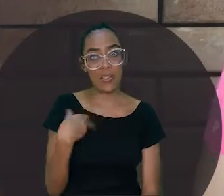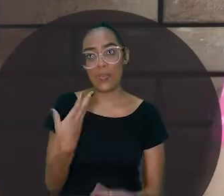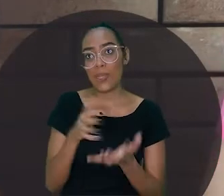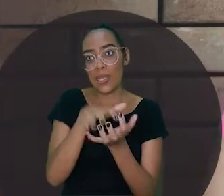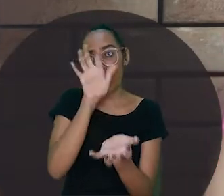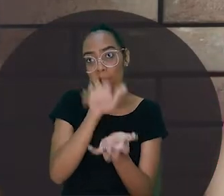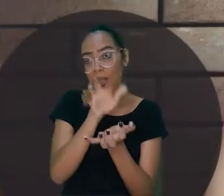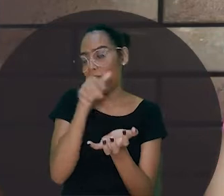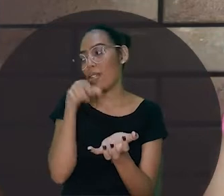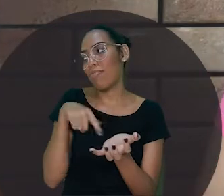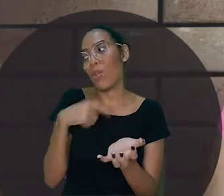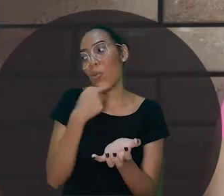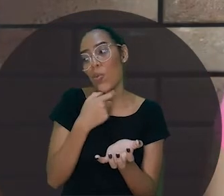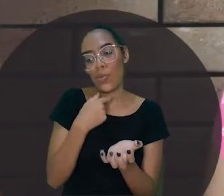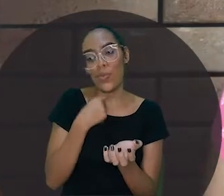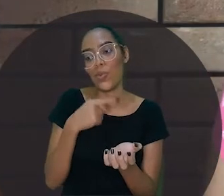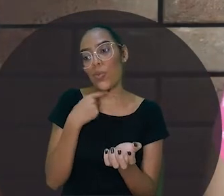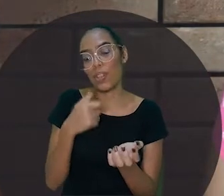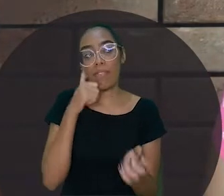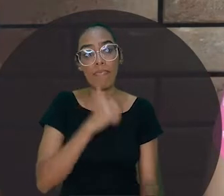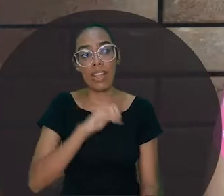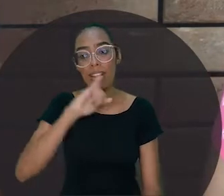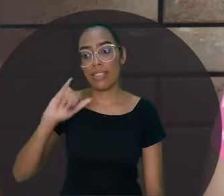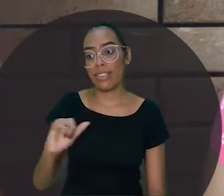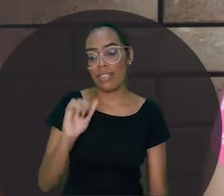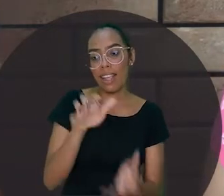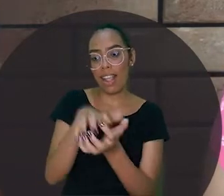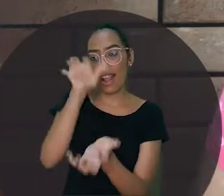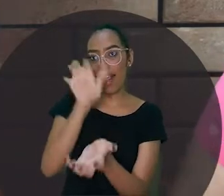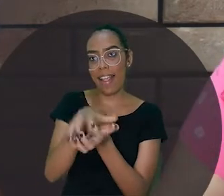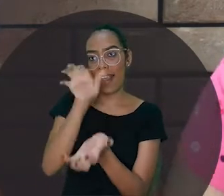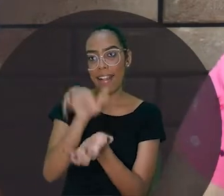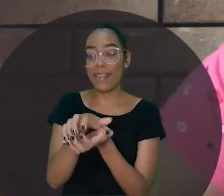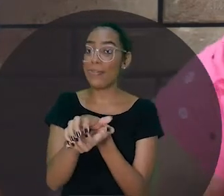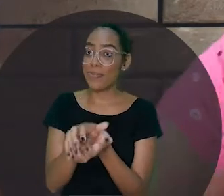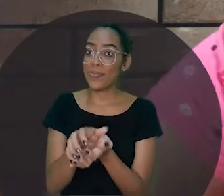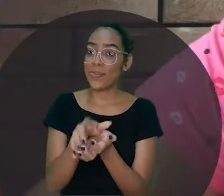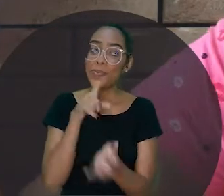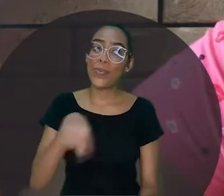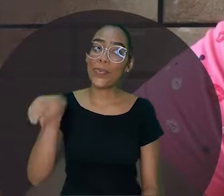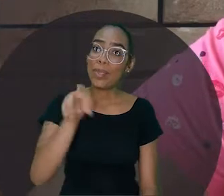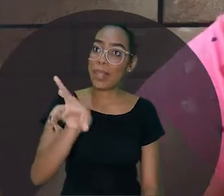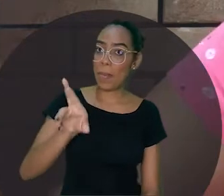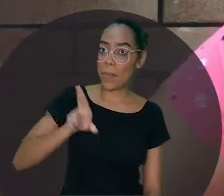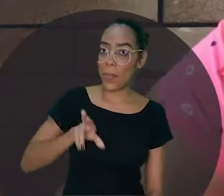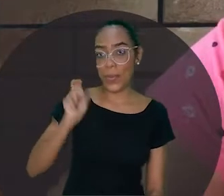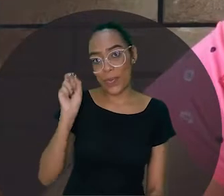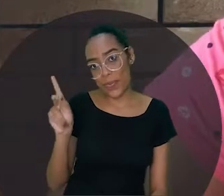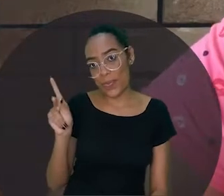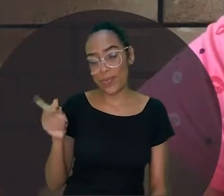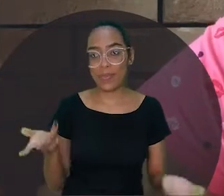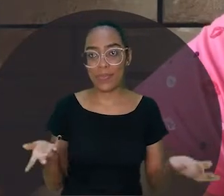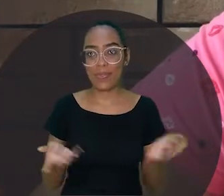o jacaré, acho que ele não come novo, não. Deve ser a esposa dele, né, gente? A jacaroa. Se ele é jacaroa ou a jacaréia, vocês vão me